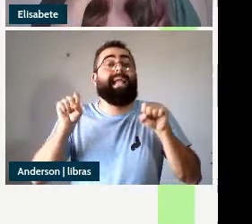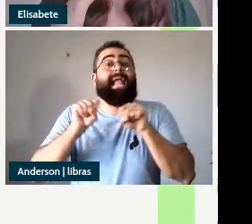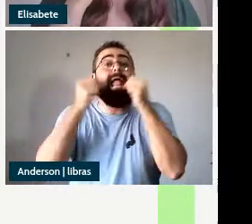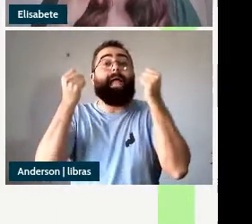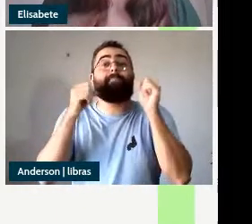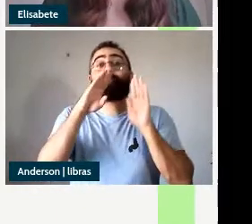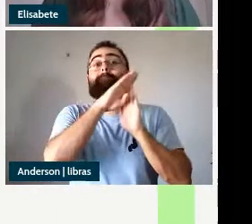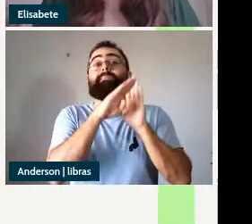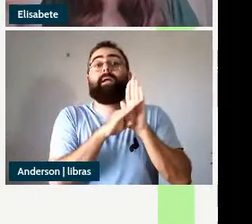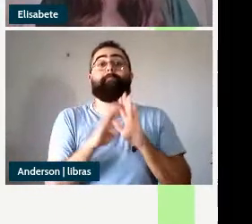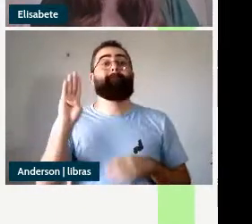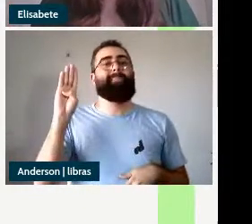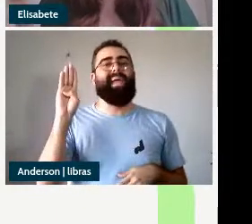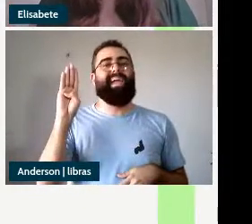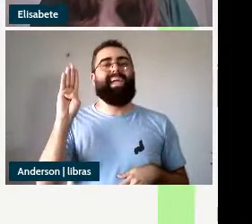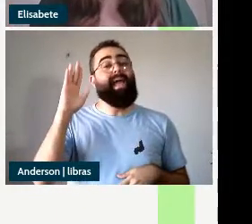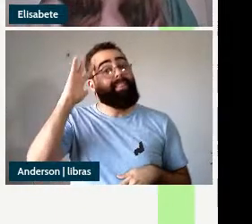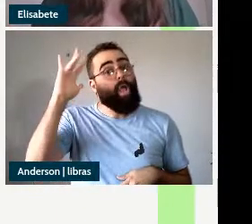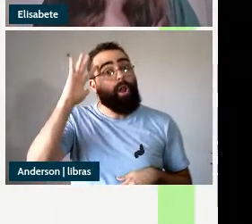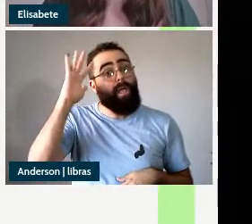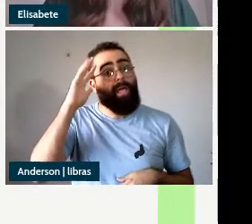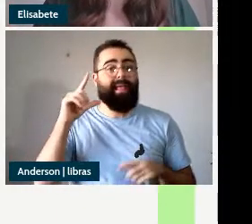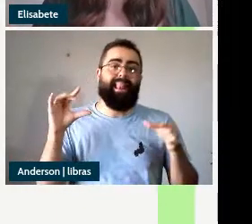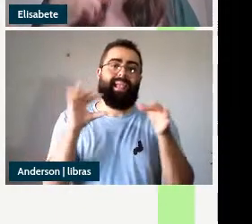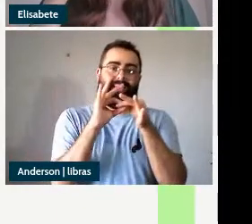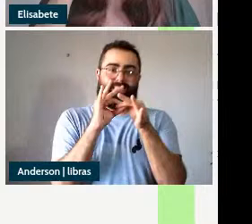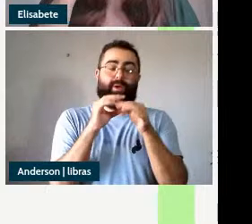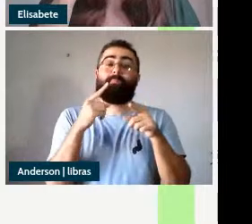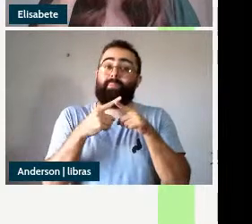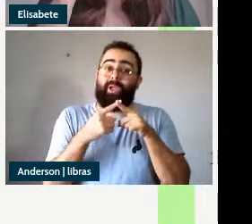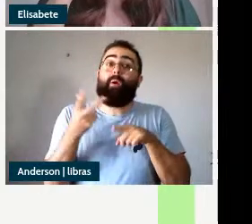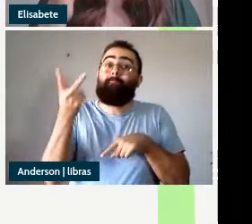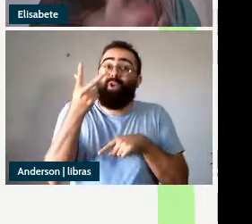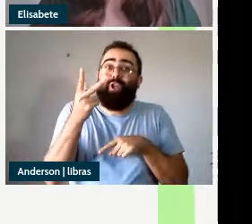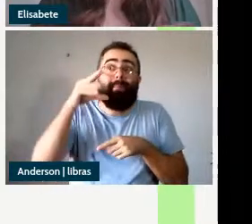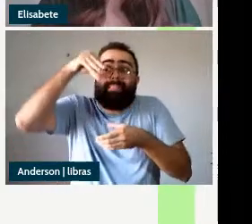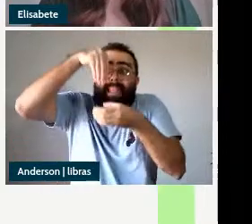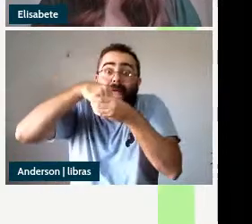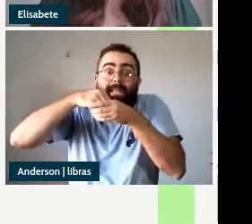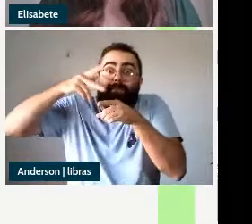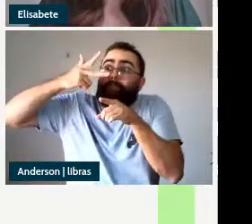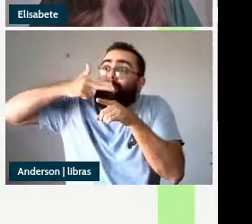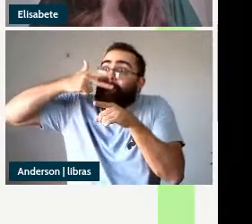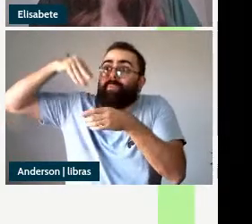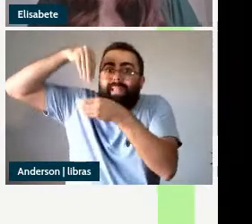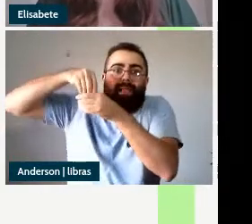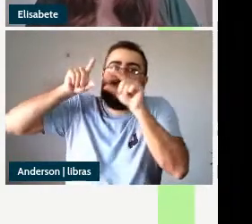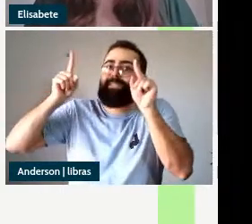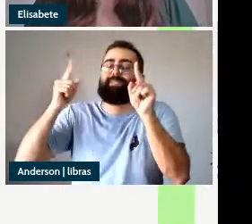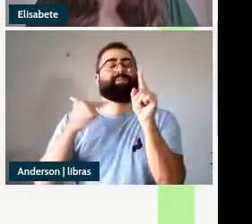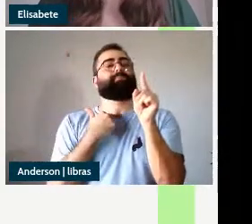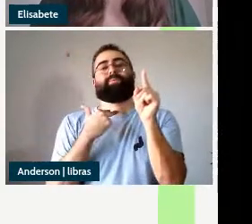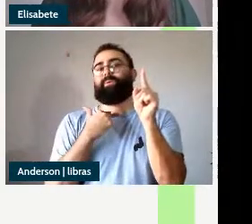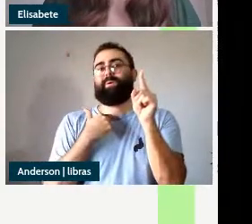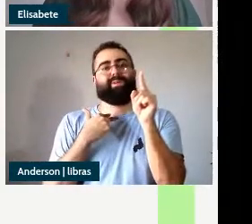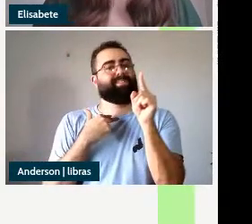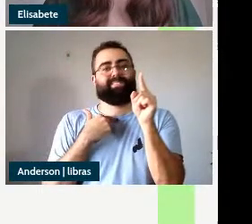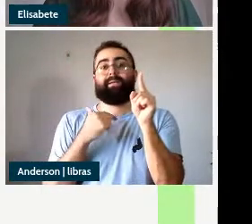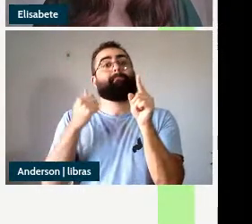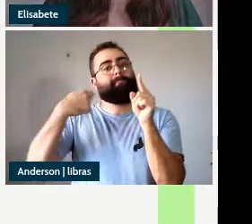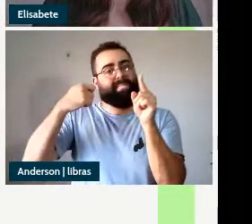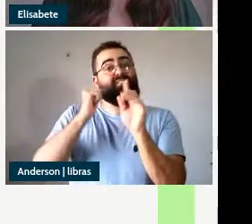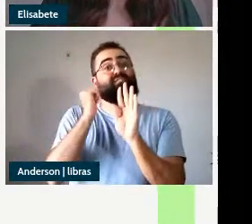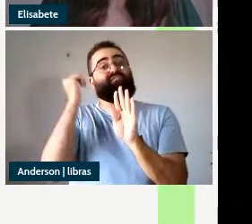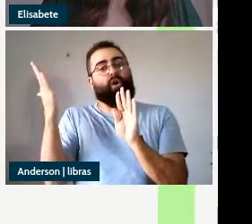ligação uma vez que o pronome estaria ligado dentro desse domínio por sua vez 14a vai ser gramatical com o